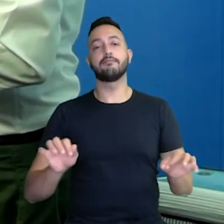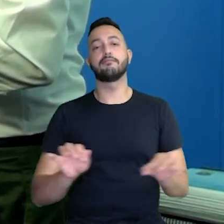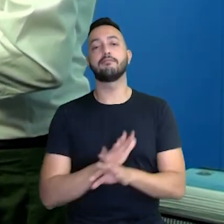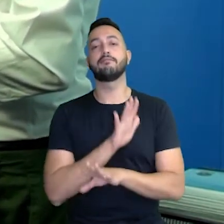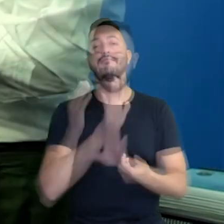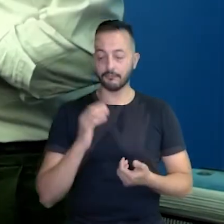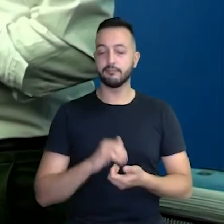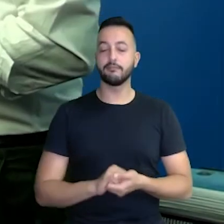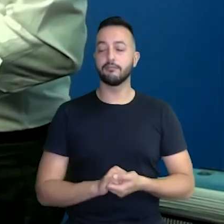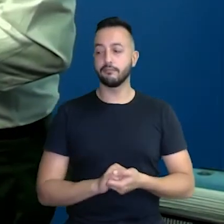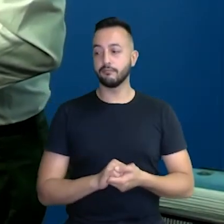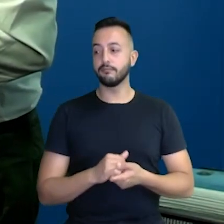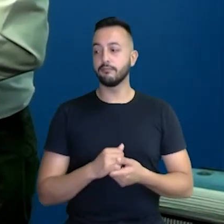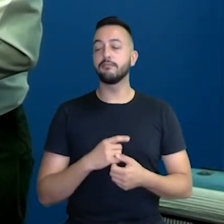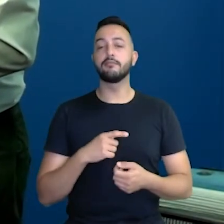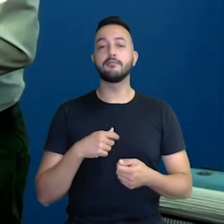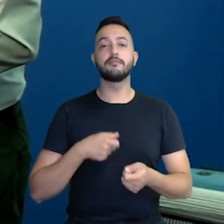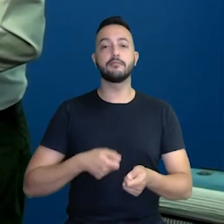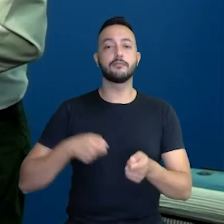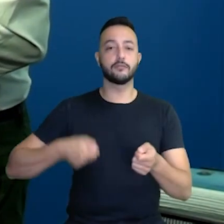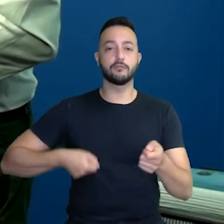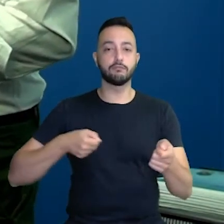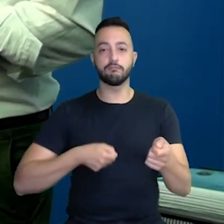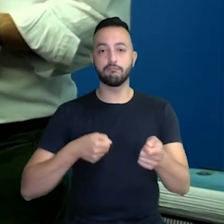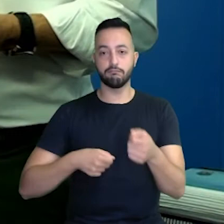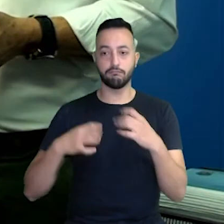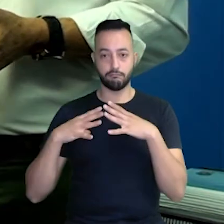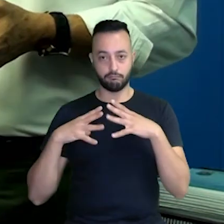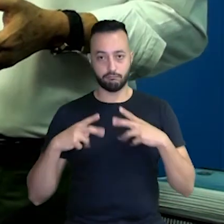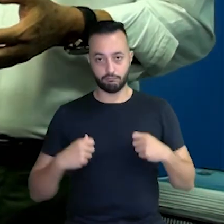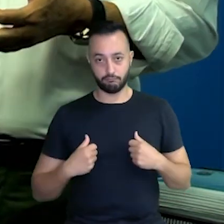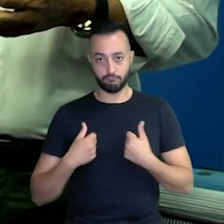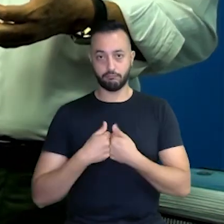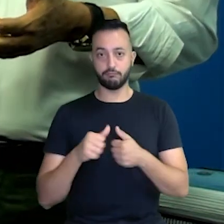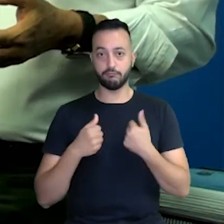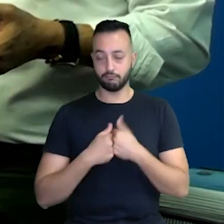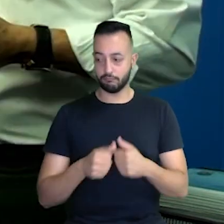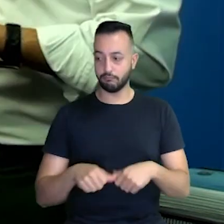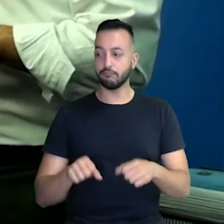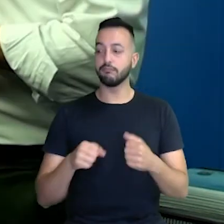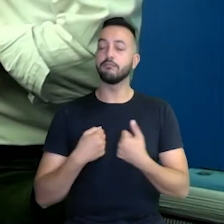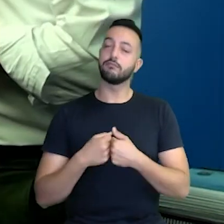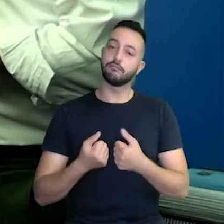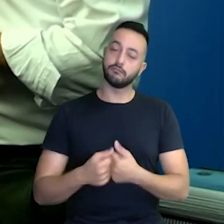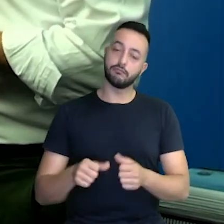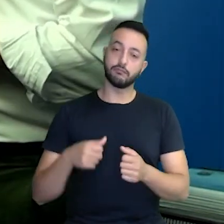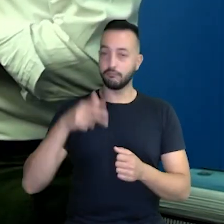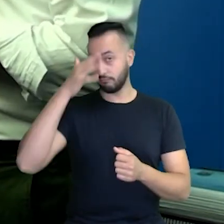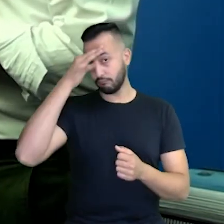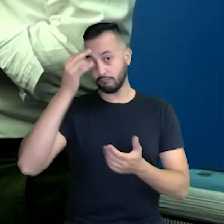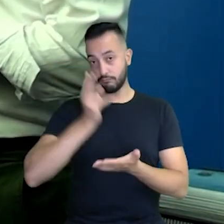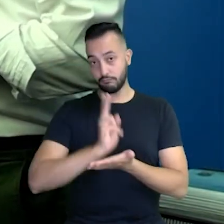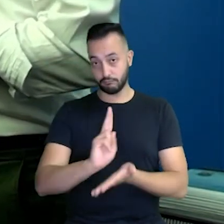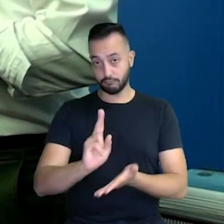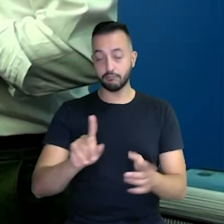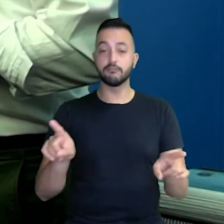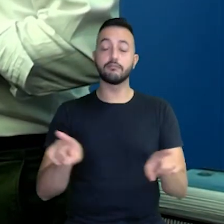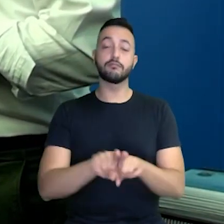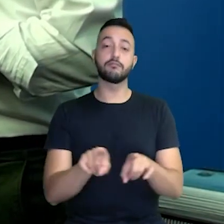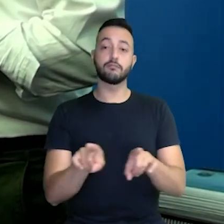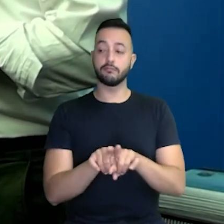preparados, sanitização são dos ônibus, tanto o ônibus universitário como também o